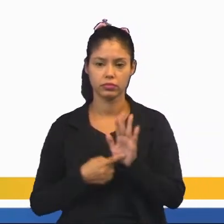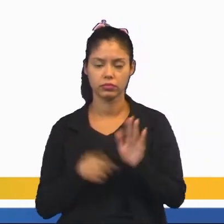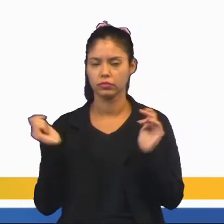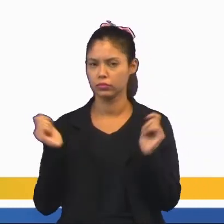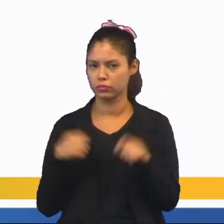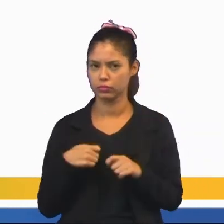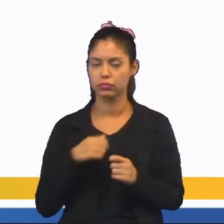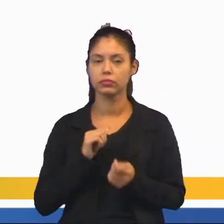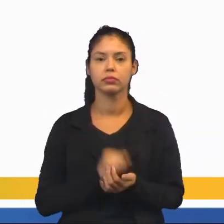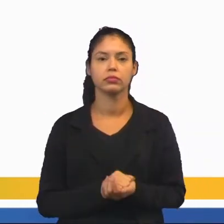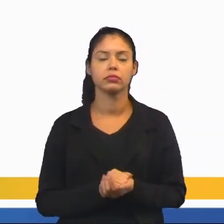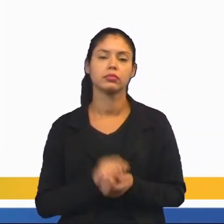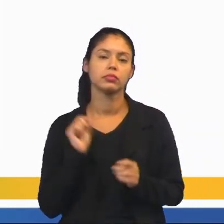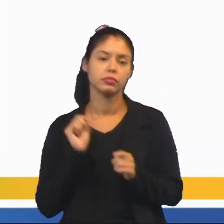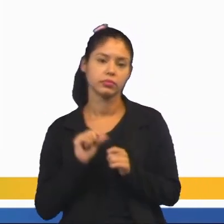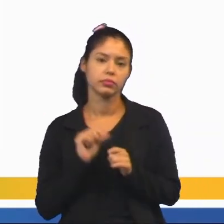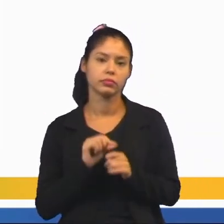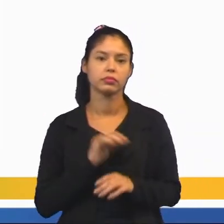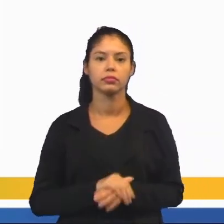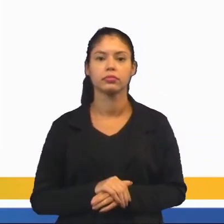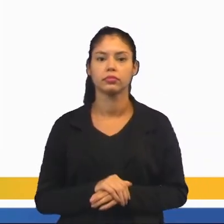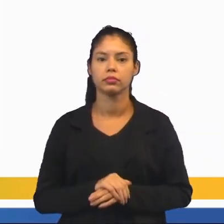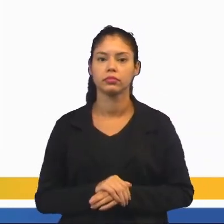possibilidades que dá para fazer.